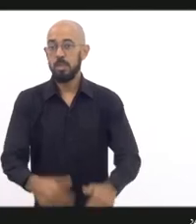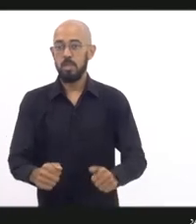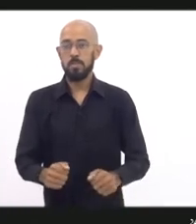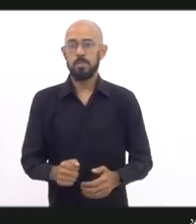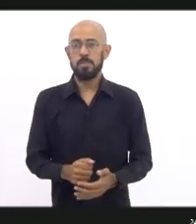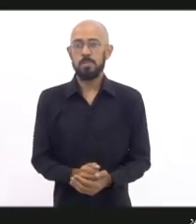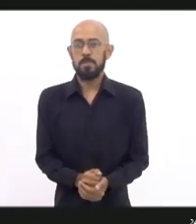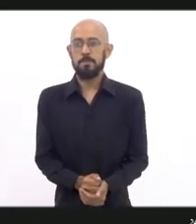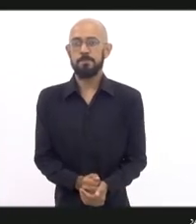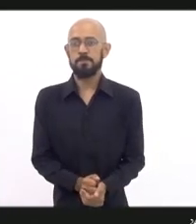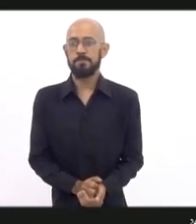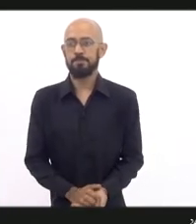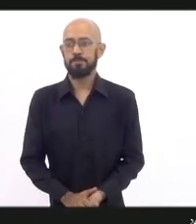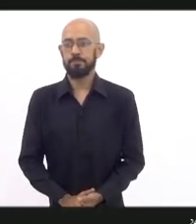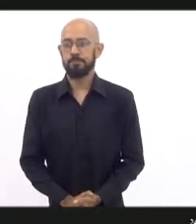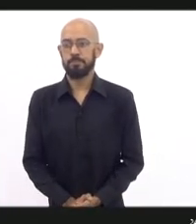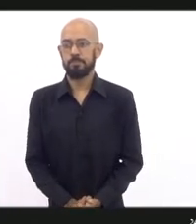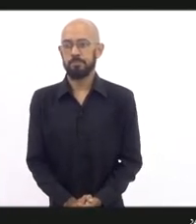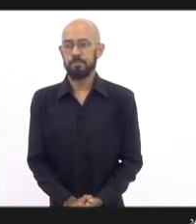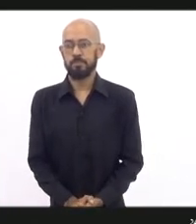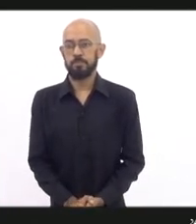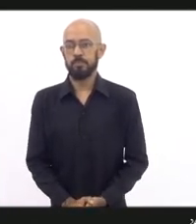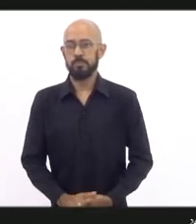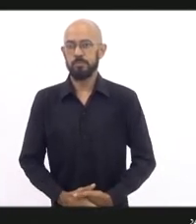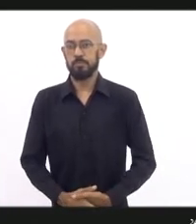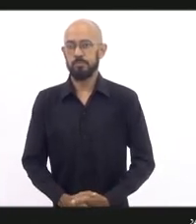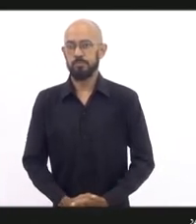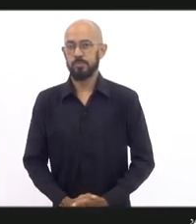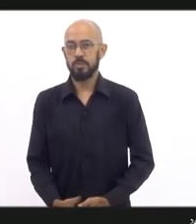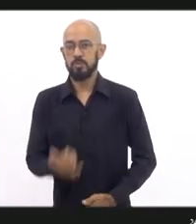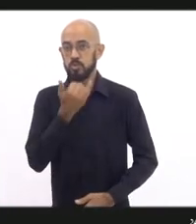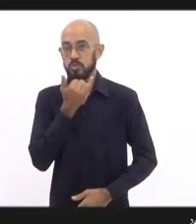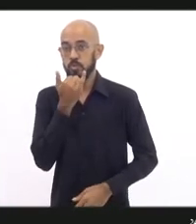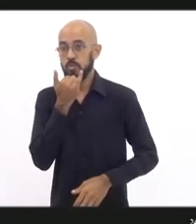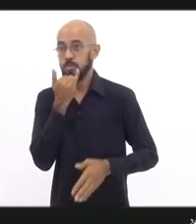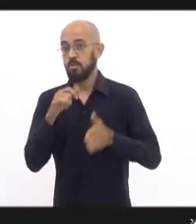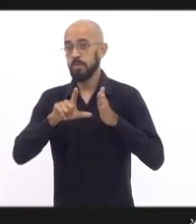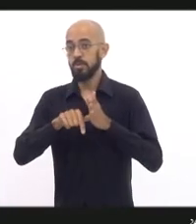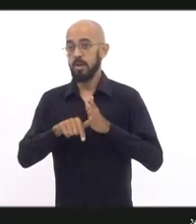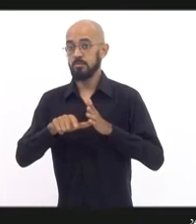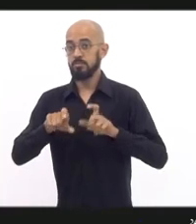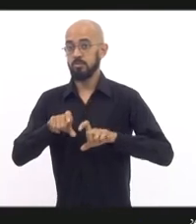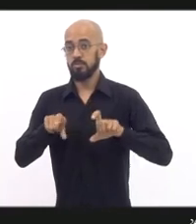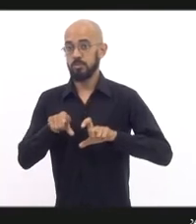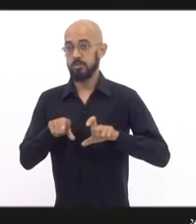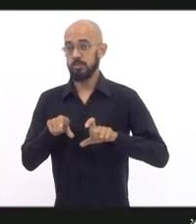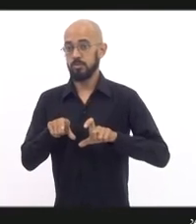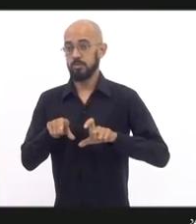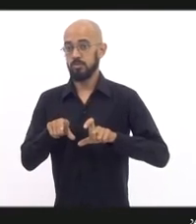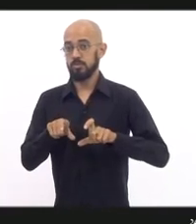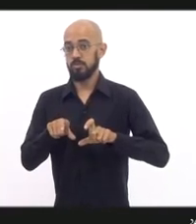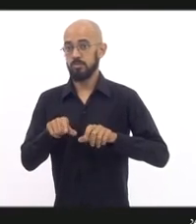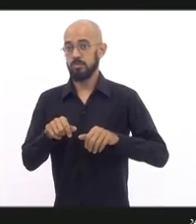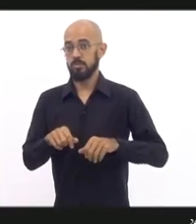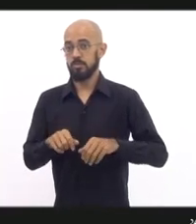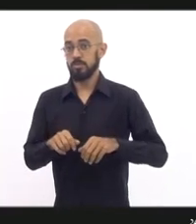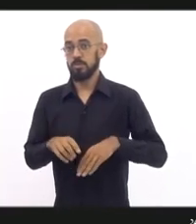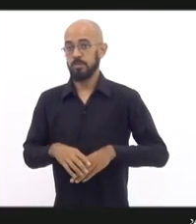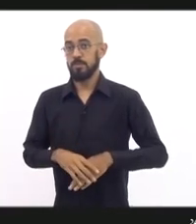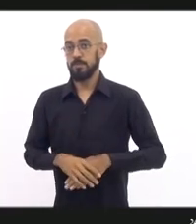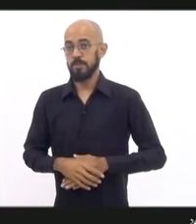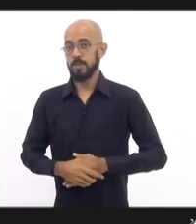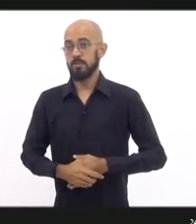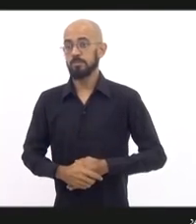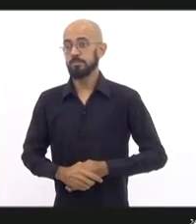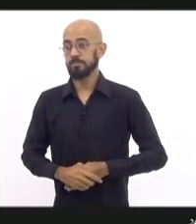meu computador estava inicializando depois limpando, em suma,